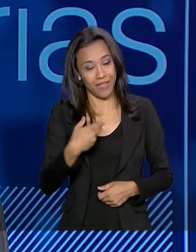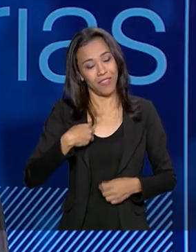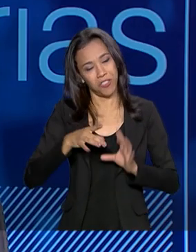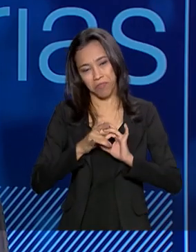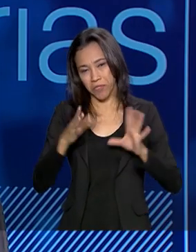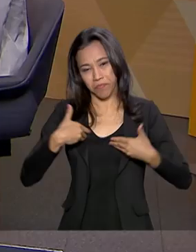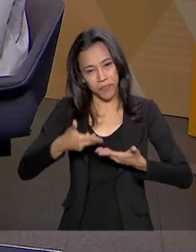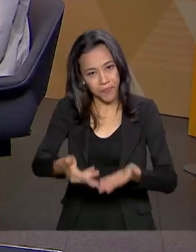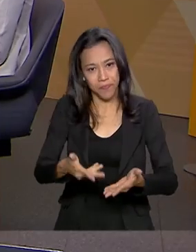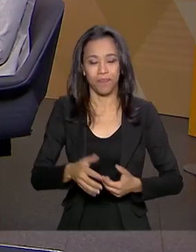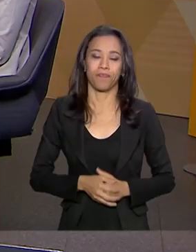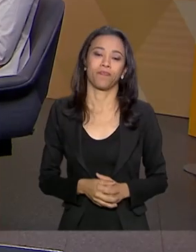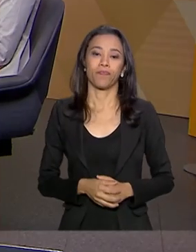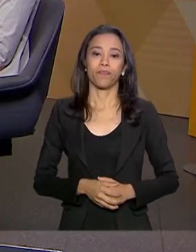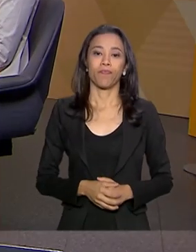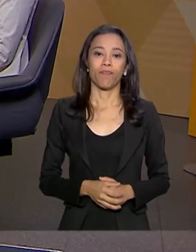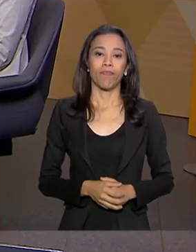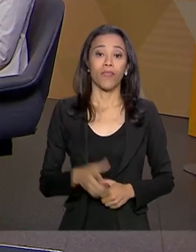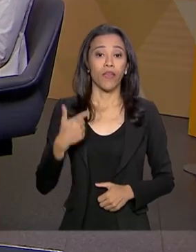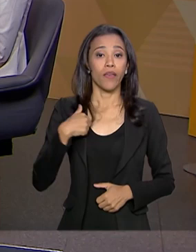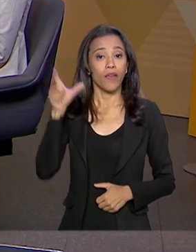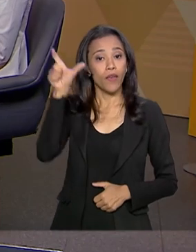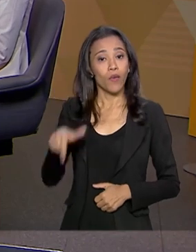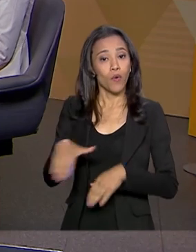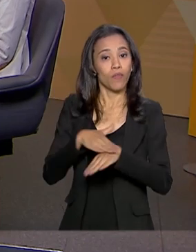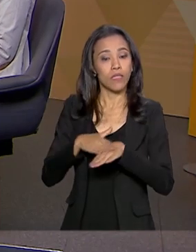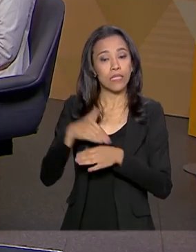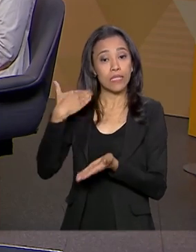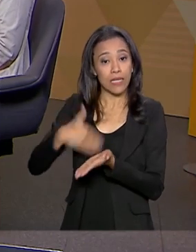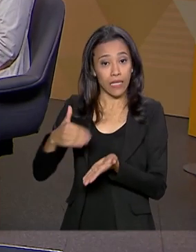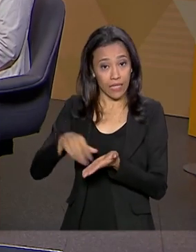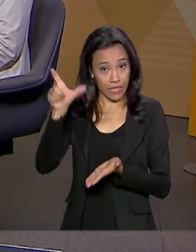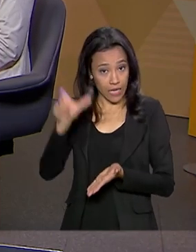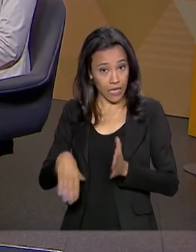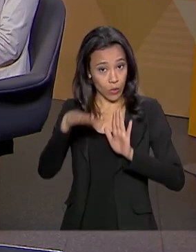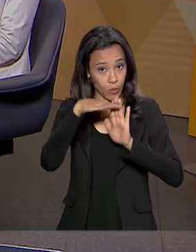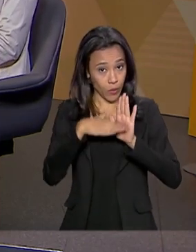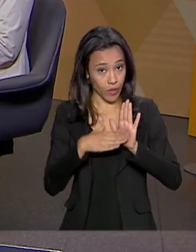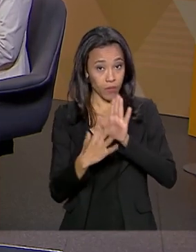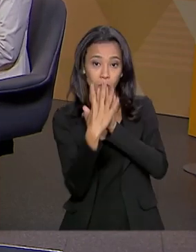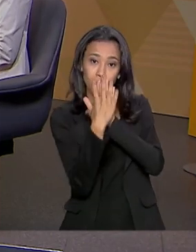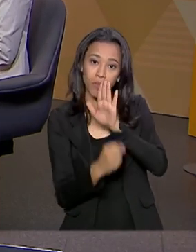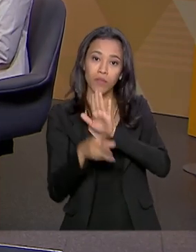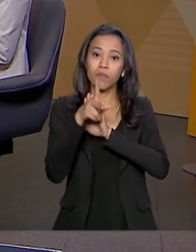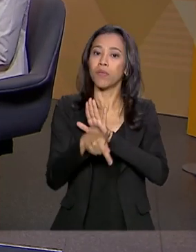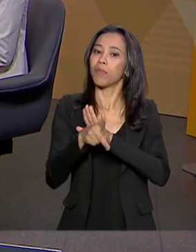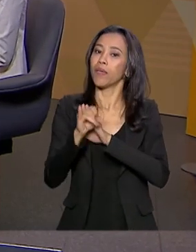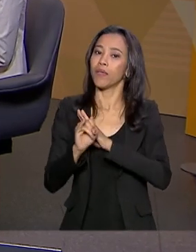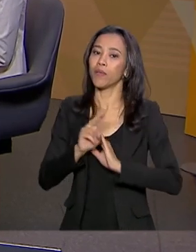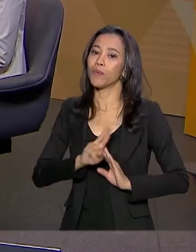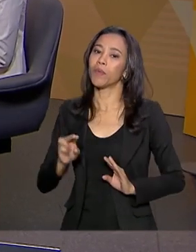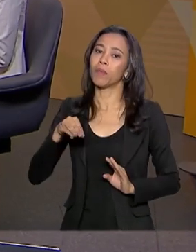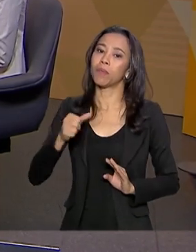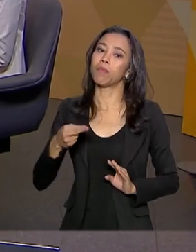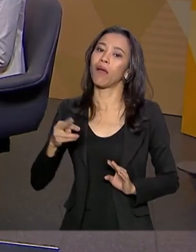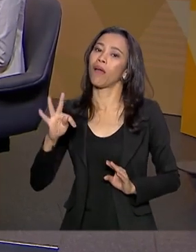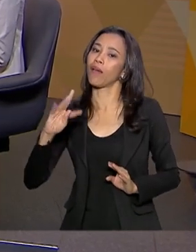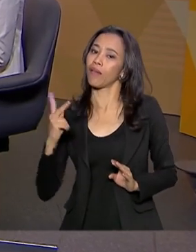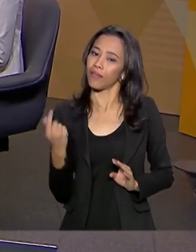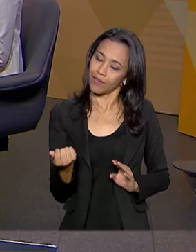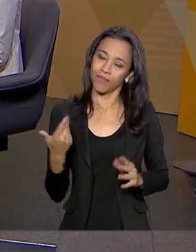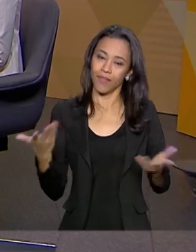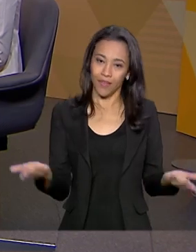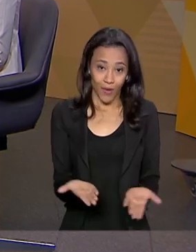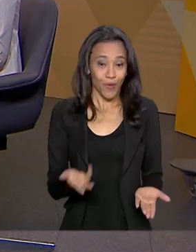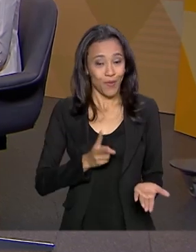à disposição. Eu conversei com a secretária do Programa de Parcerias de Investimentos, Marta Celia. E o